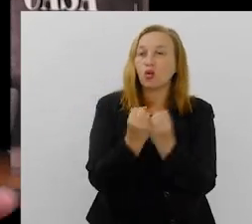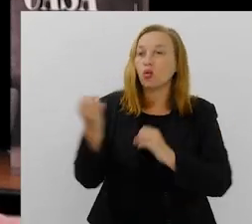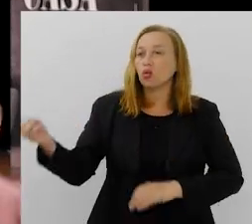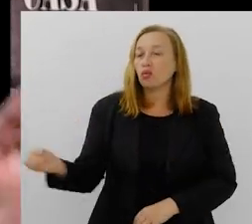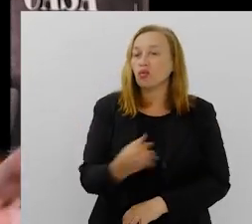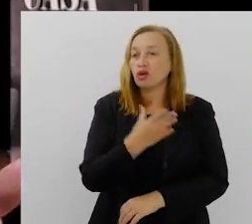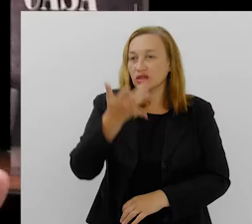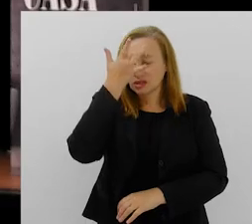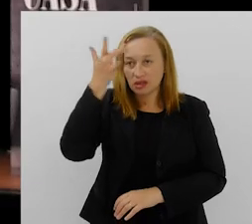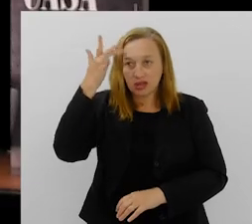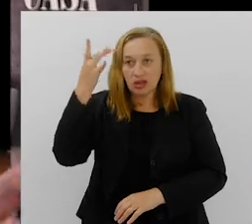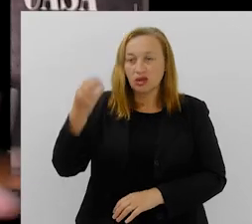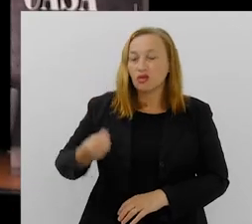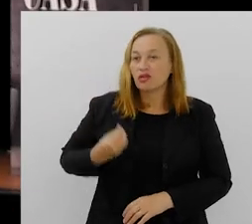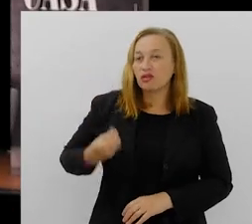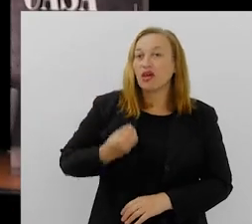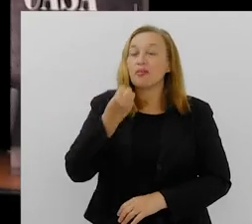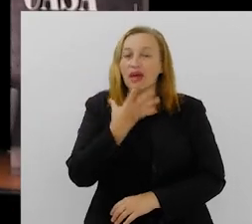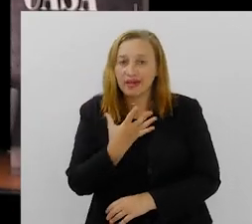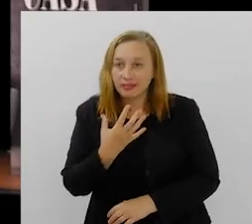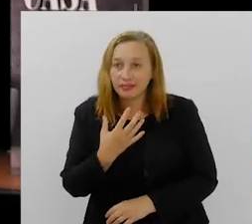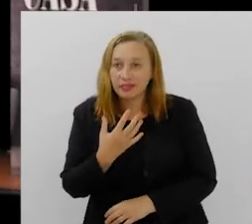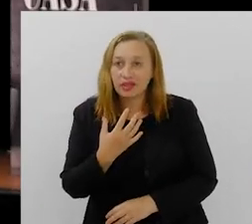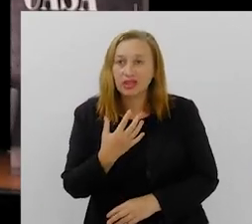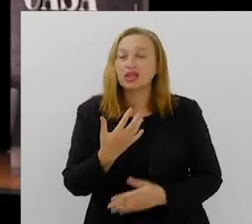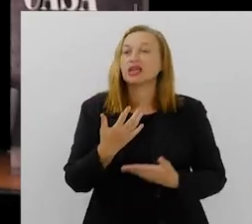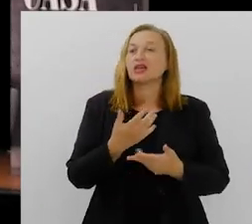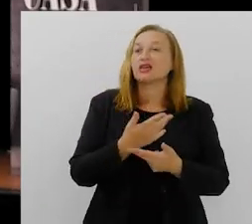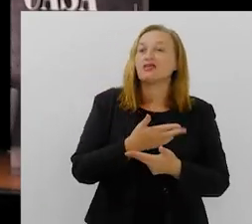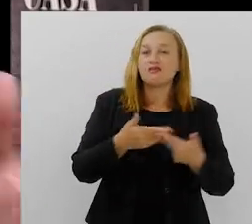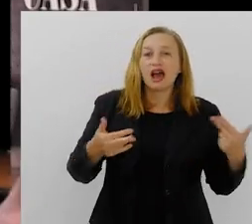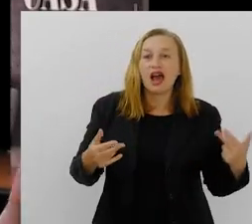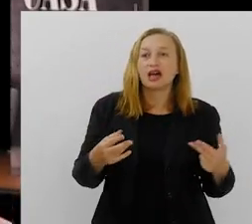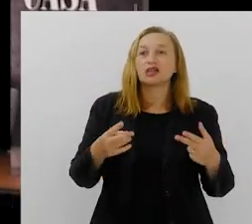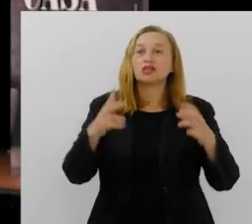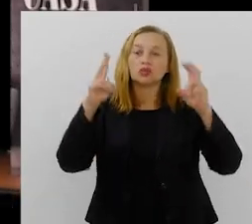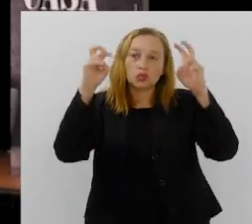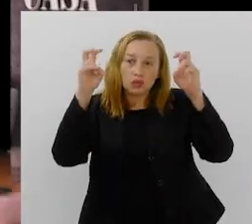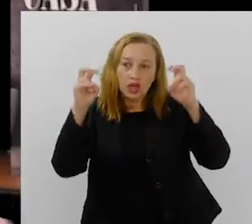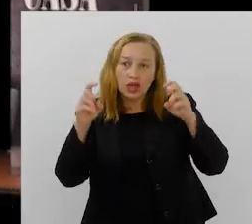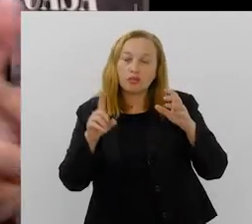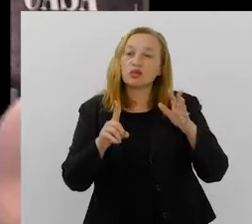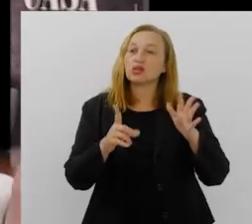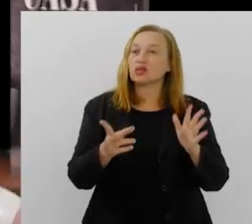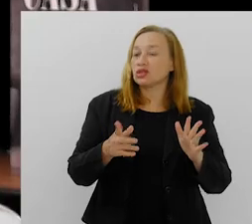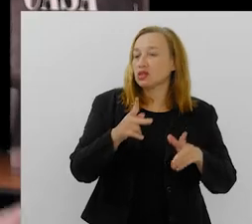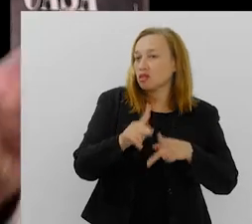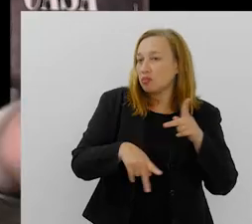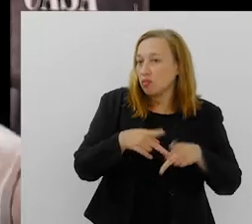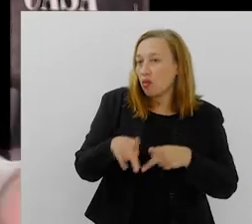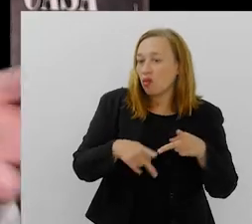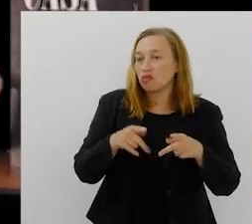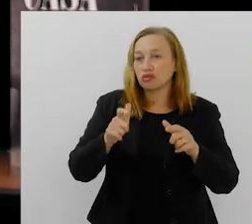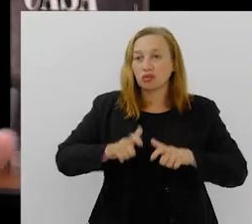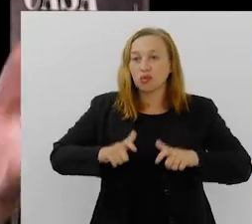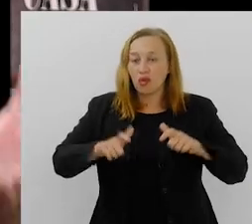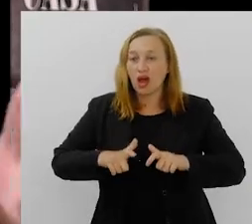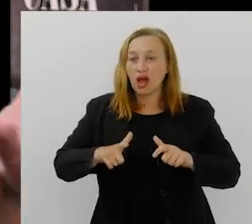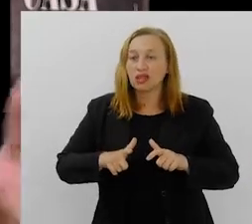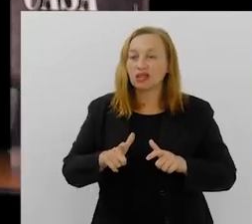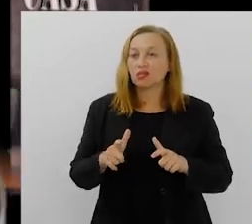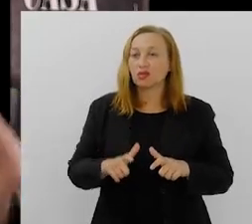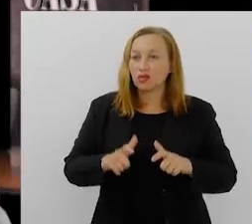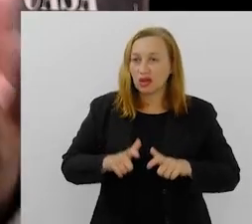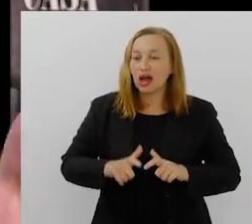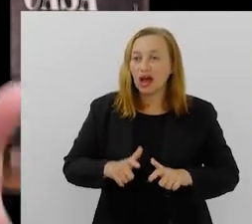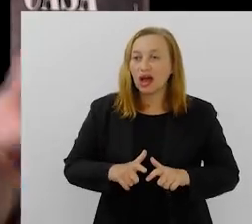onde vamos discutir exatamente o bem viver, né? E aí, trazendo nas diversas perspectivas dos povos originários, estamos numa